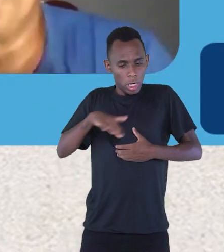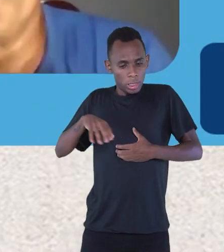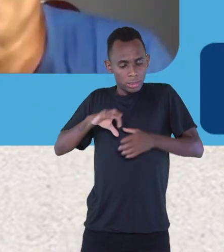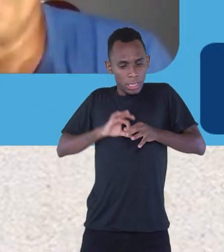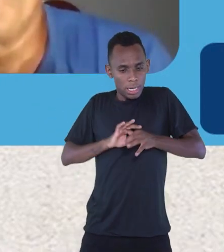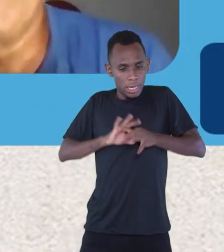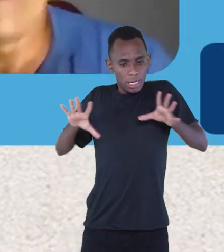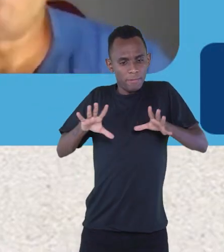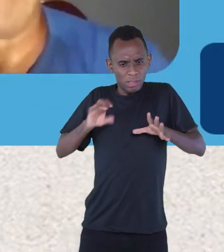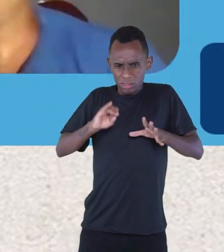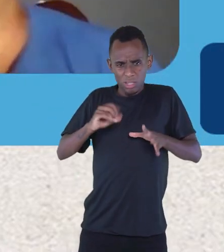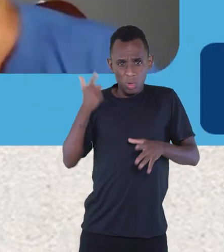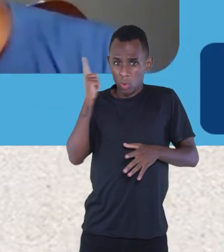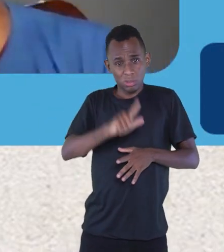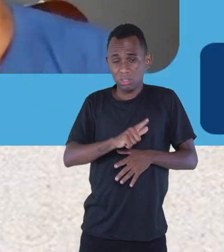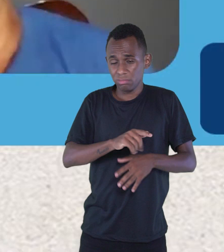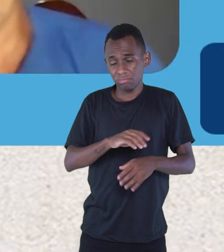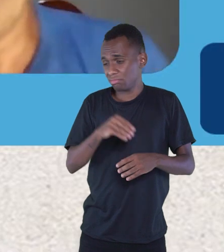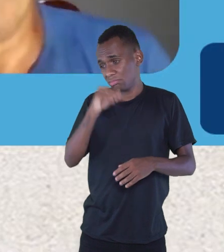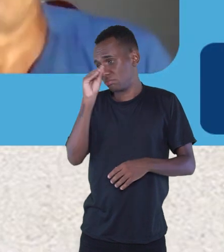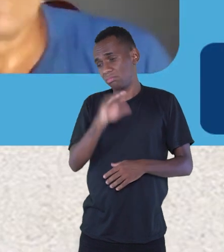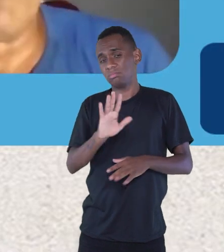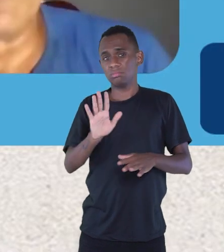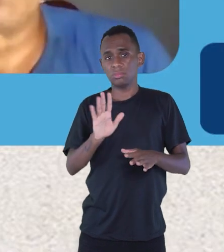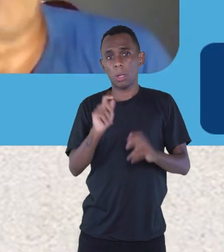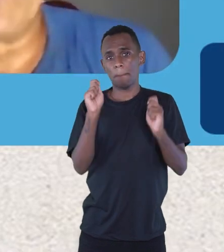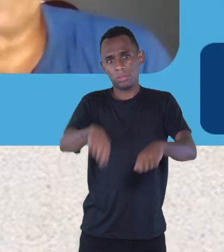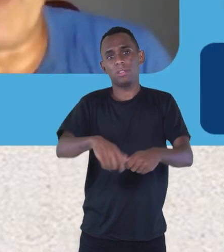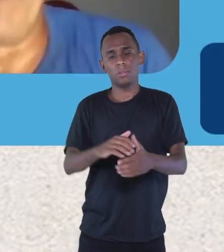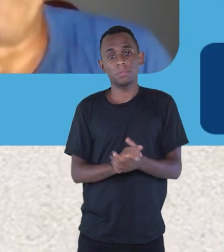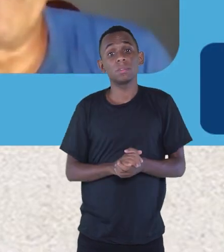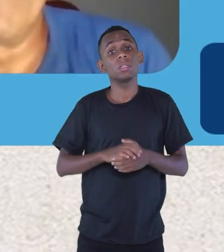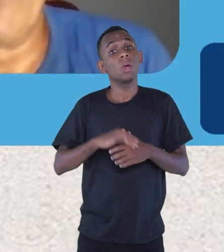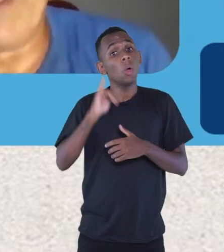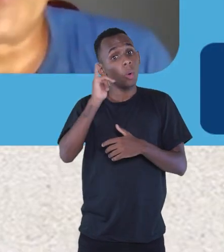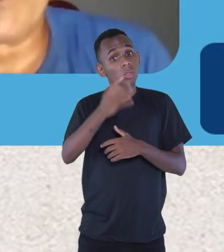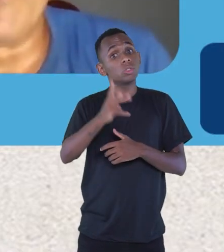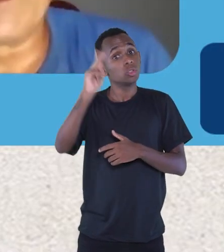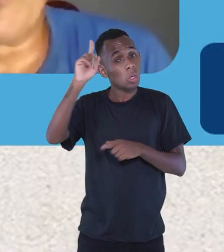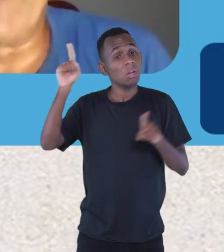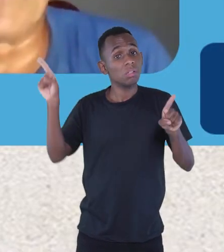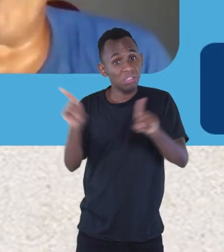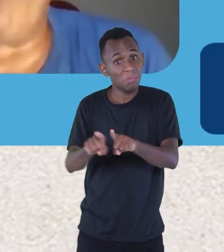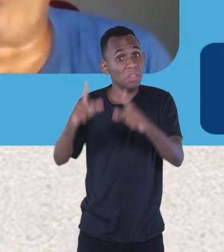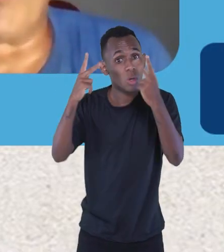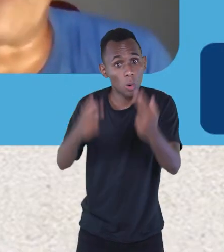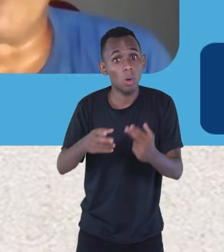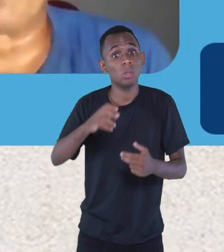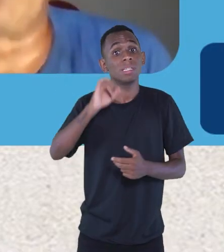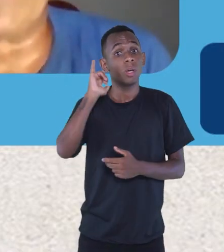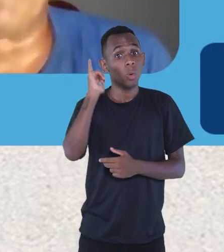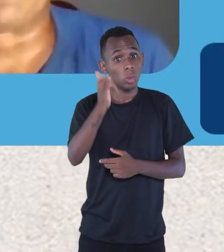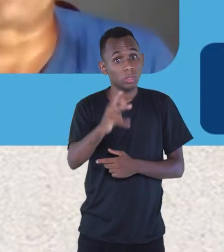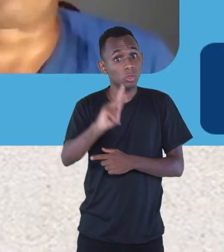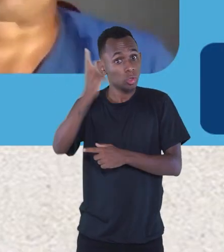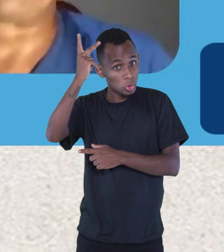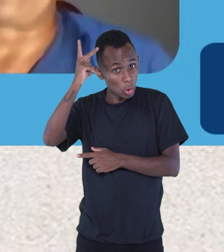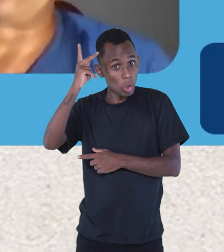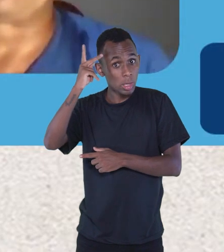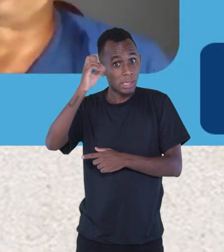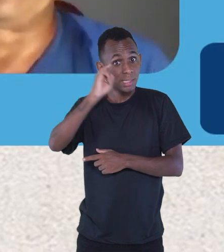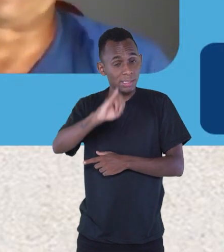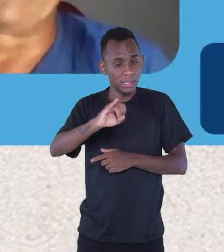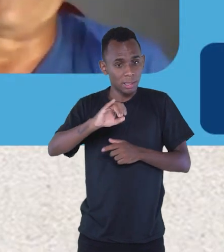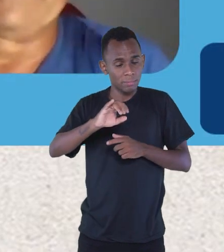esquece. e é fato. E o contador de histórias também. Eu acho que você só vai ser um bom contador de histórias se você